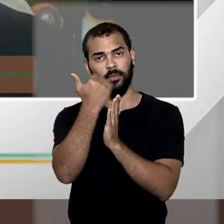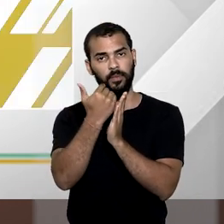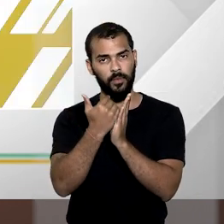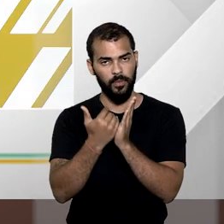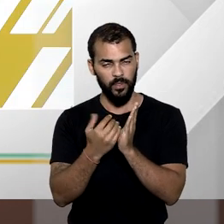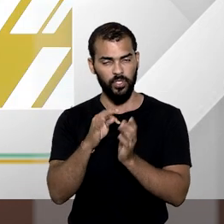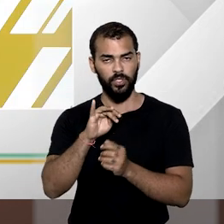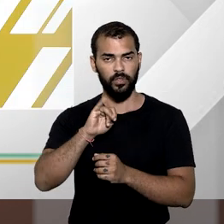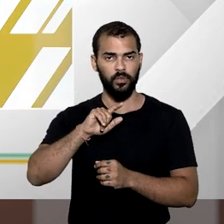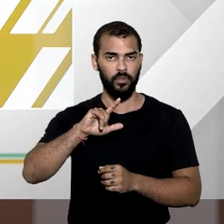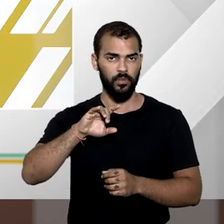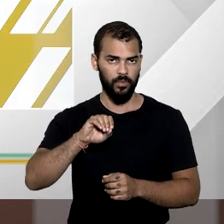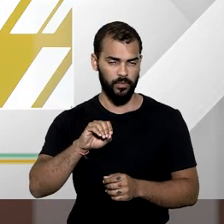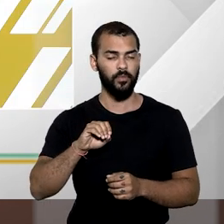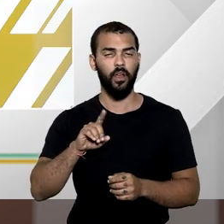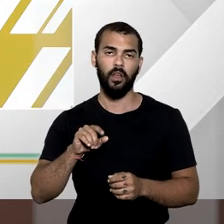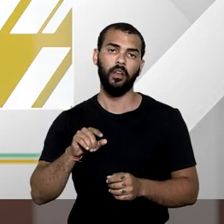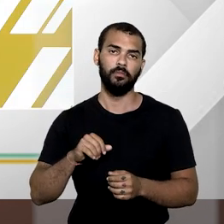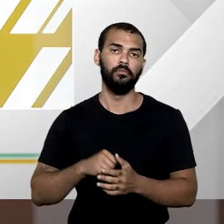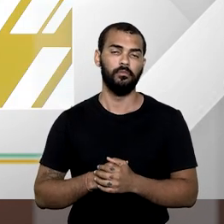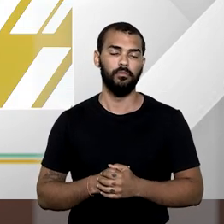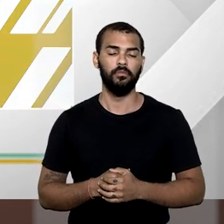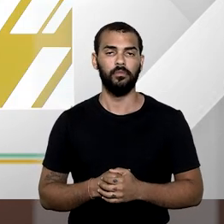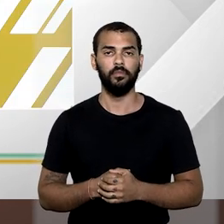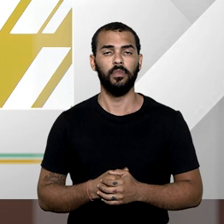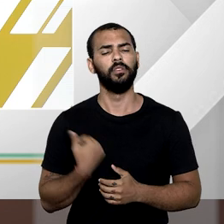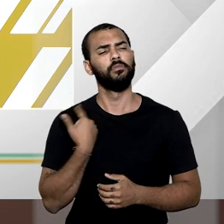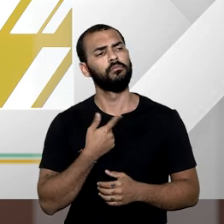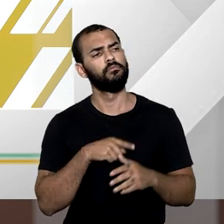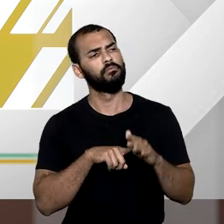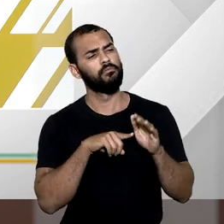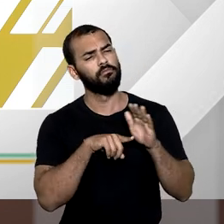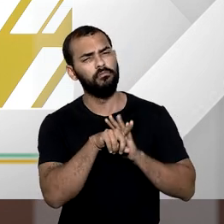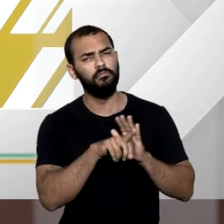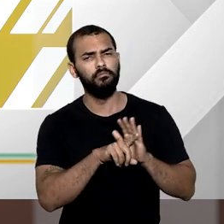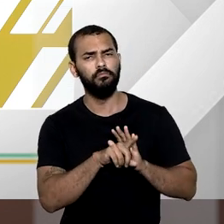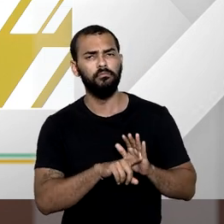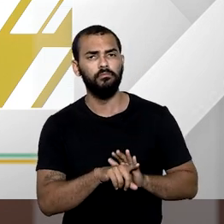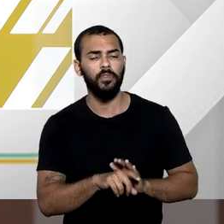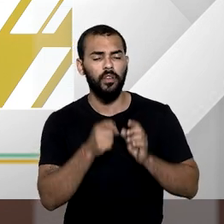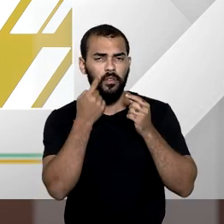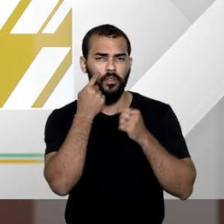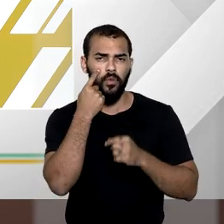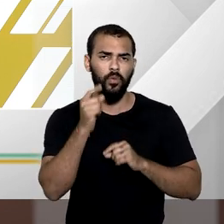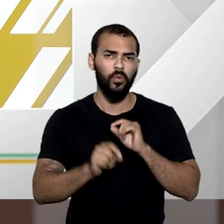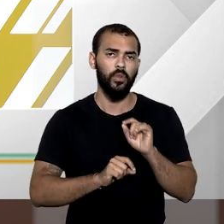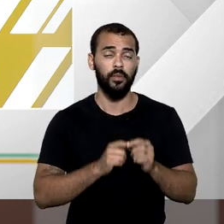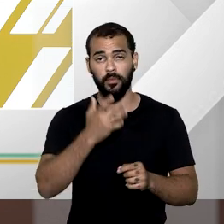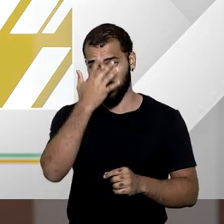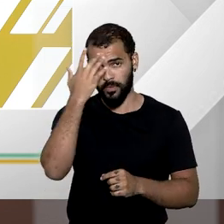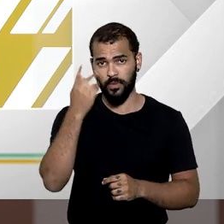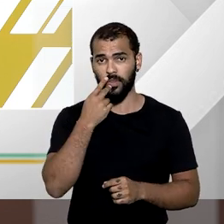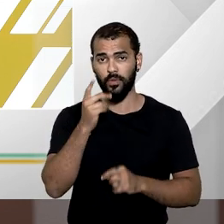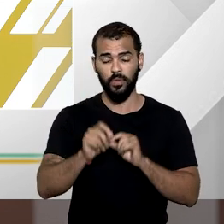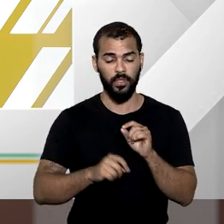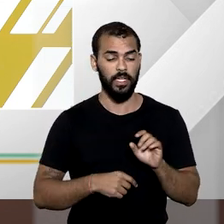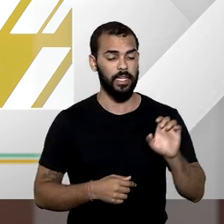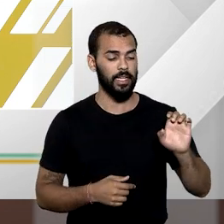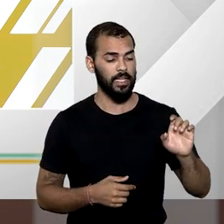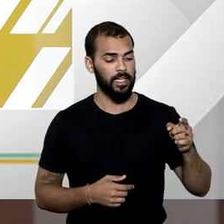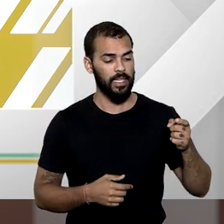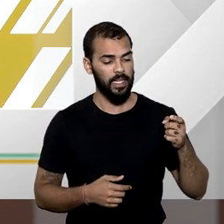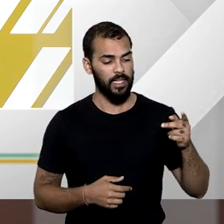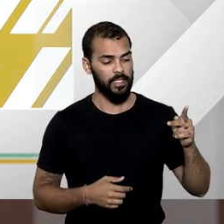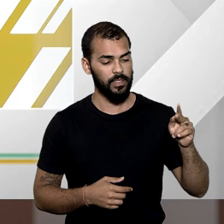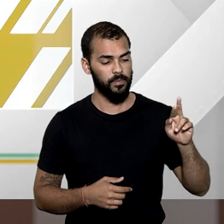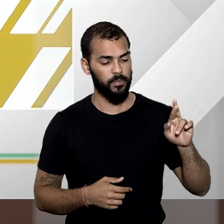sanção. Em pesquisas que fizemos, algo curioso é que há quem afirme que expropriação é o mesmo